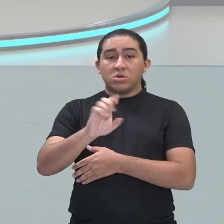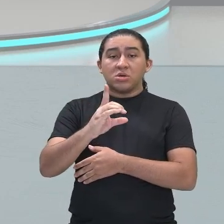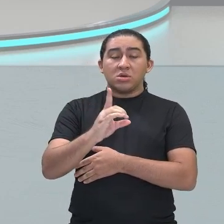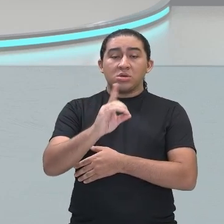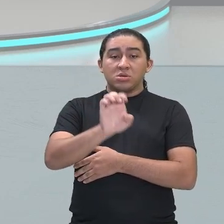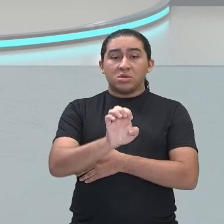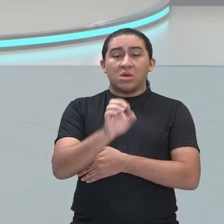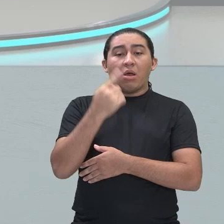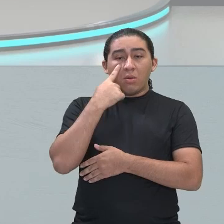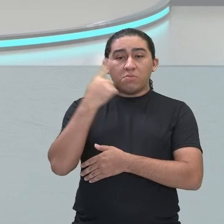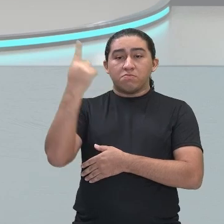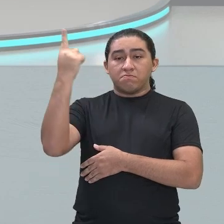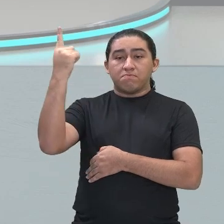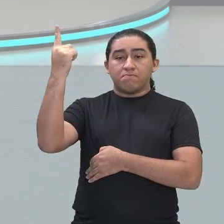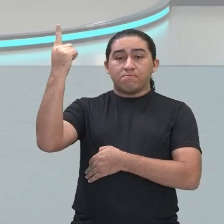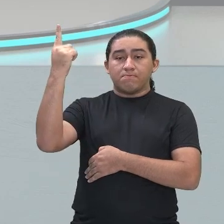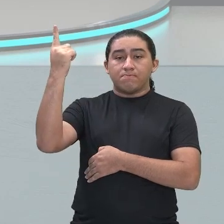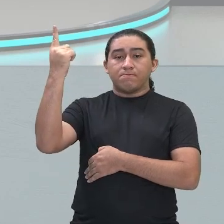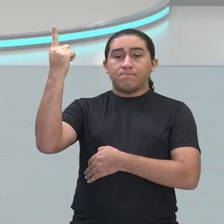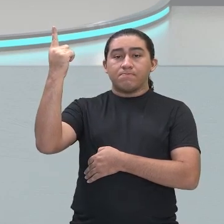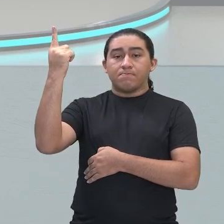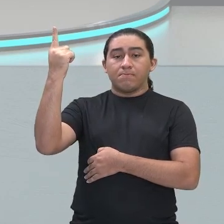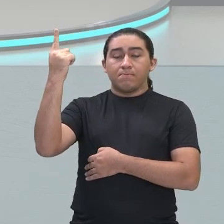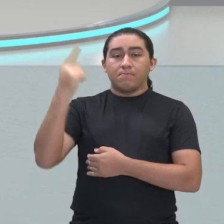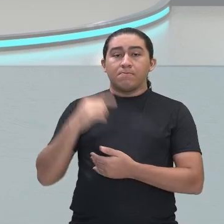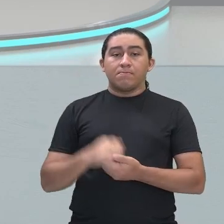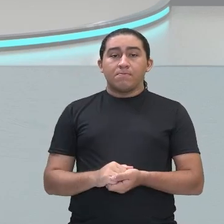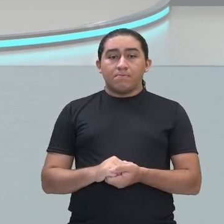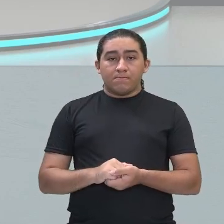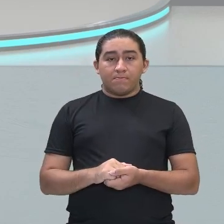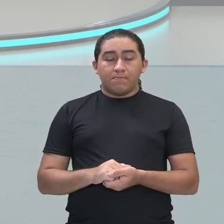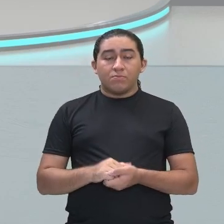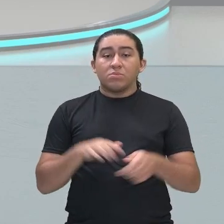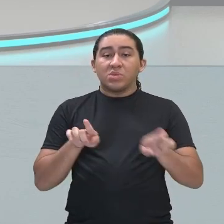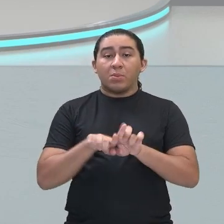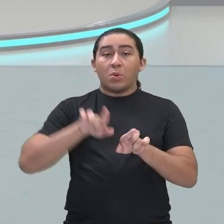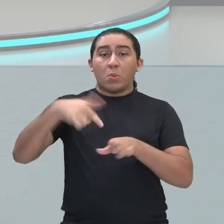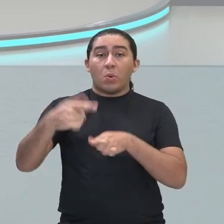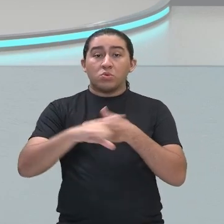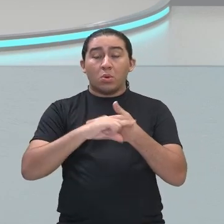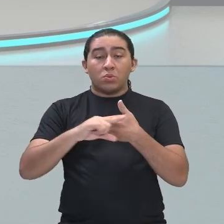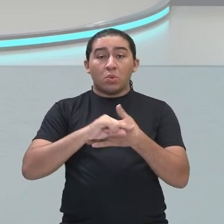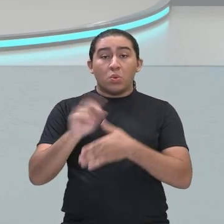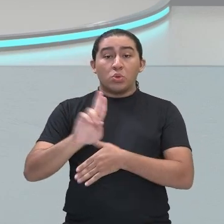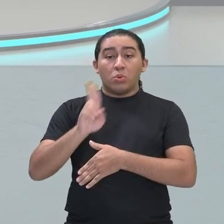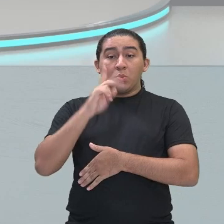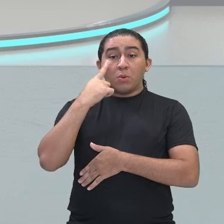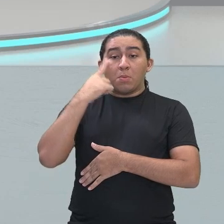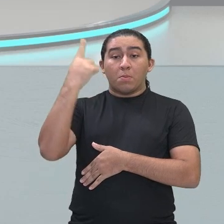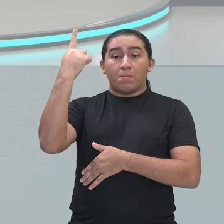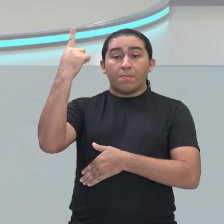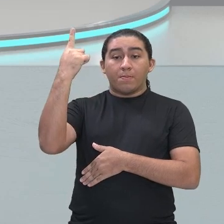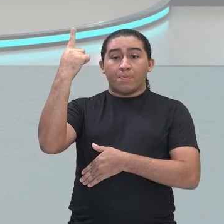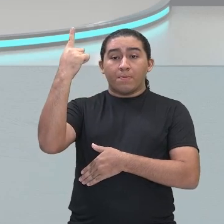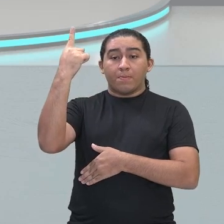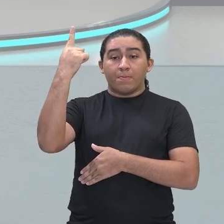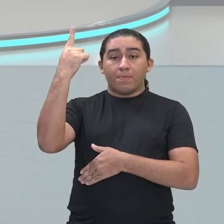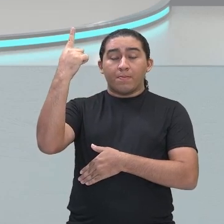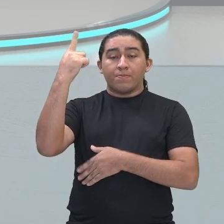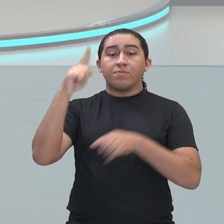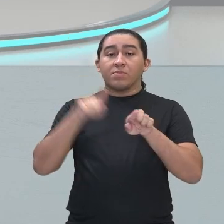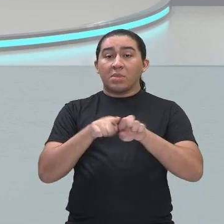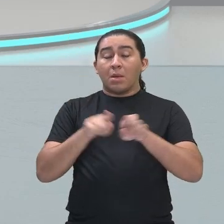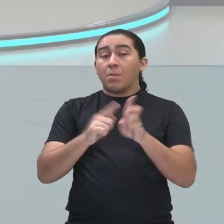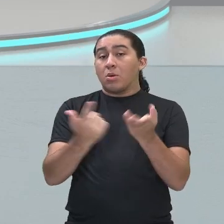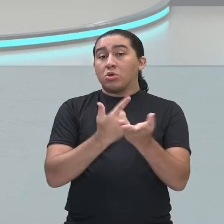Idílios Marítimos. Temos também Antônio Diniz, da Cruz e Silva. E sua